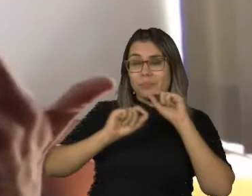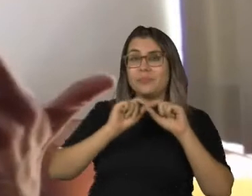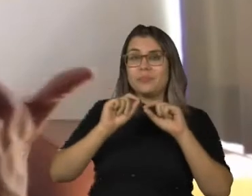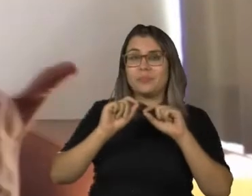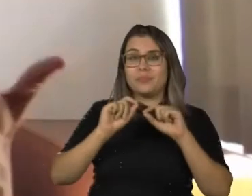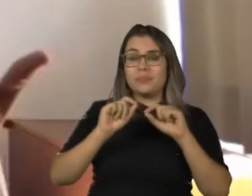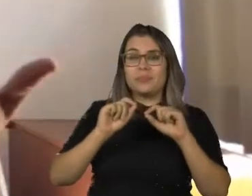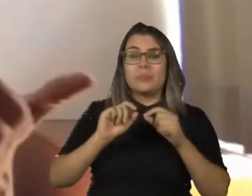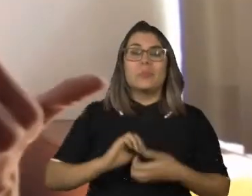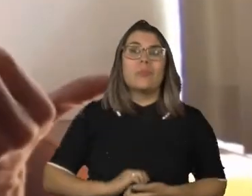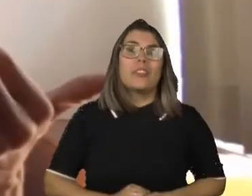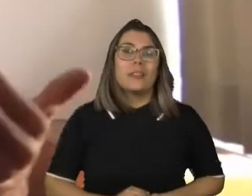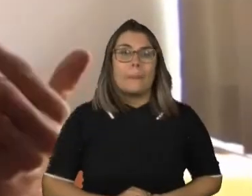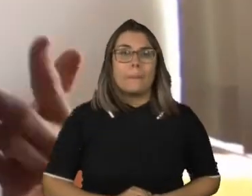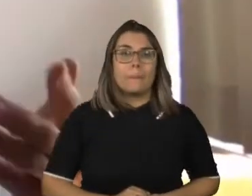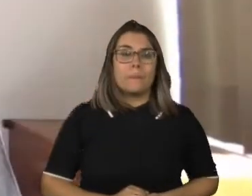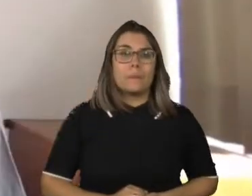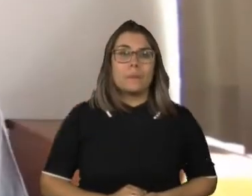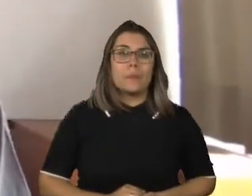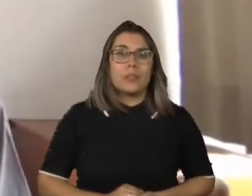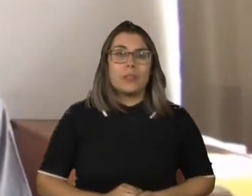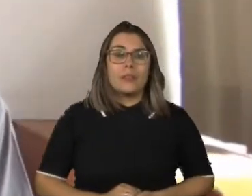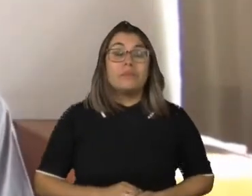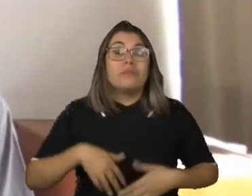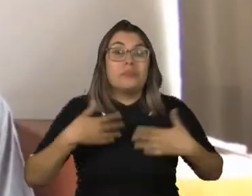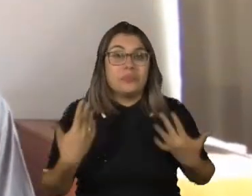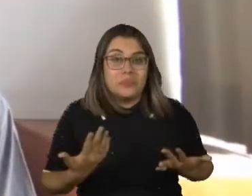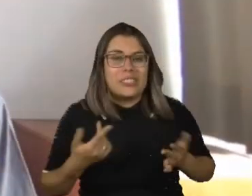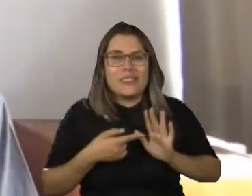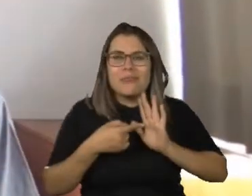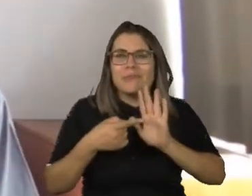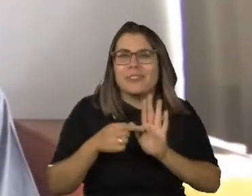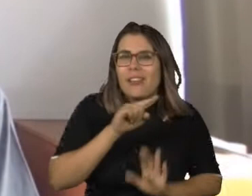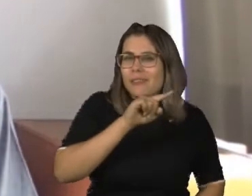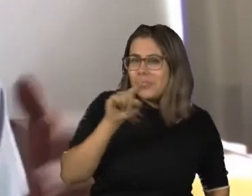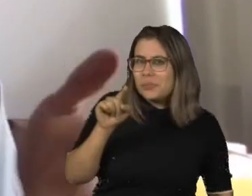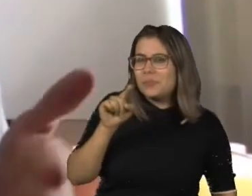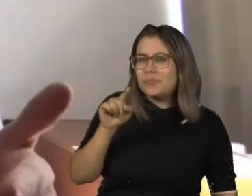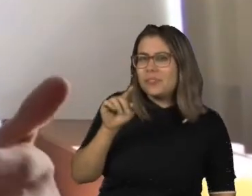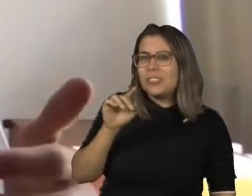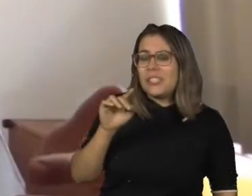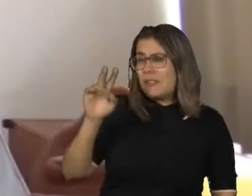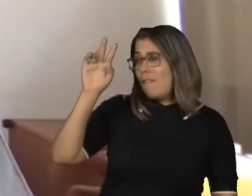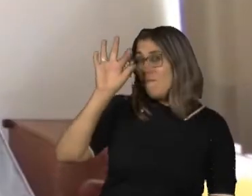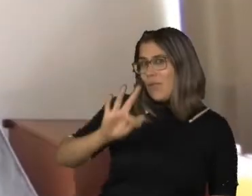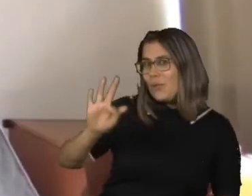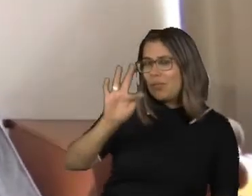parte. E a máquina de escrever me acompanhou até a faculdade.